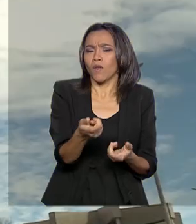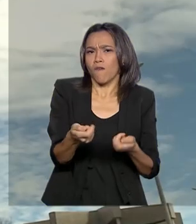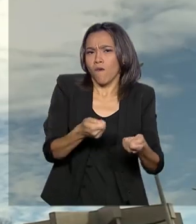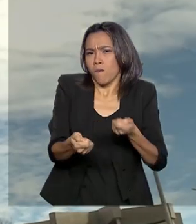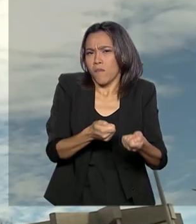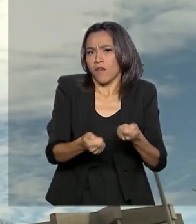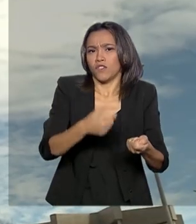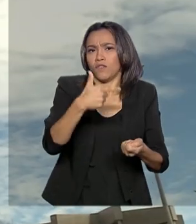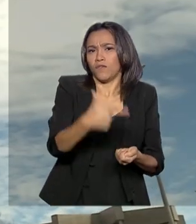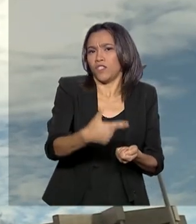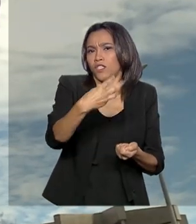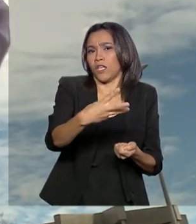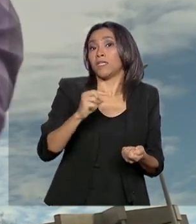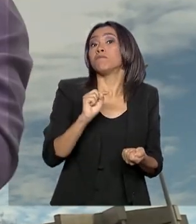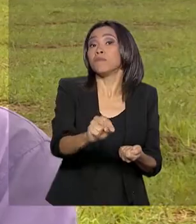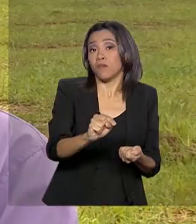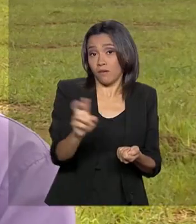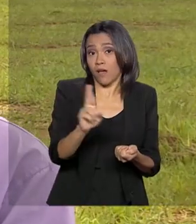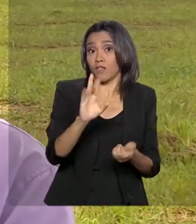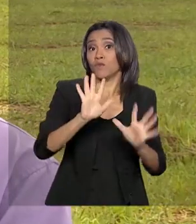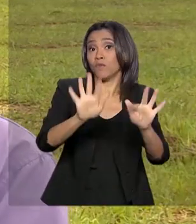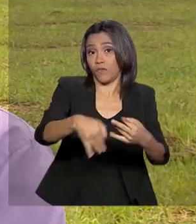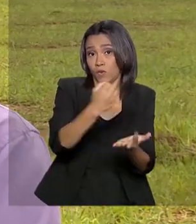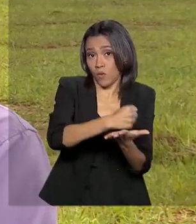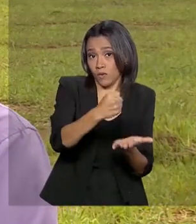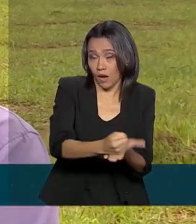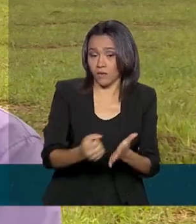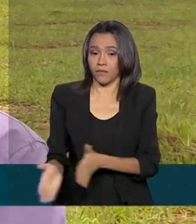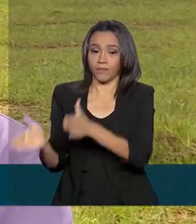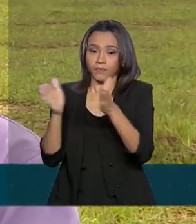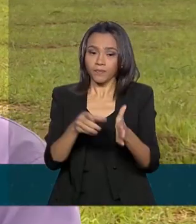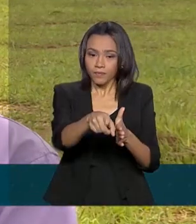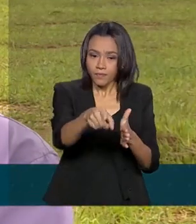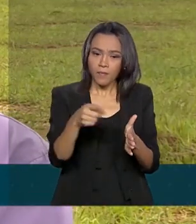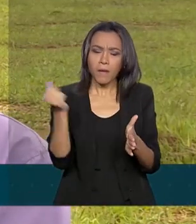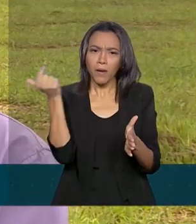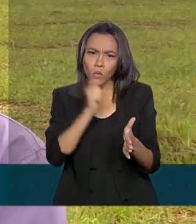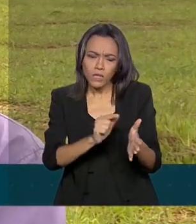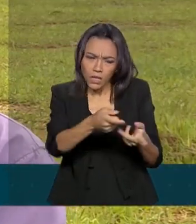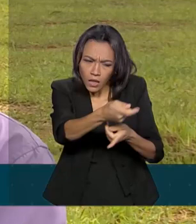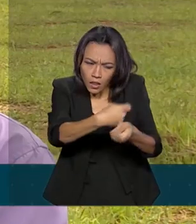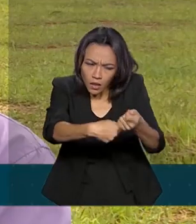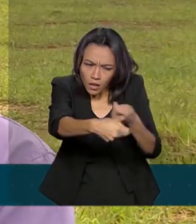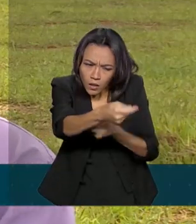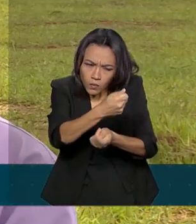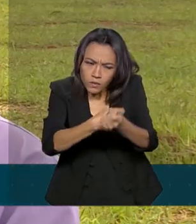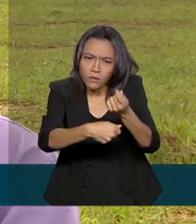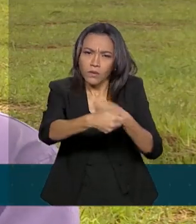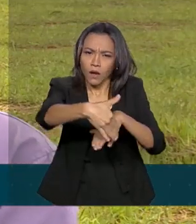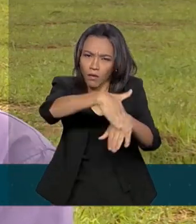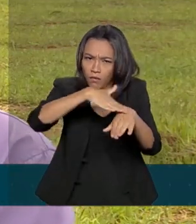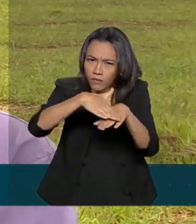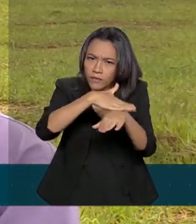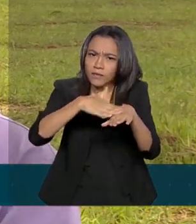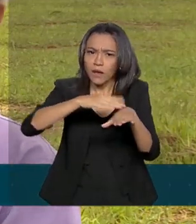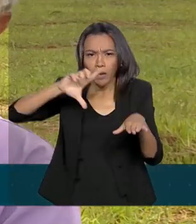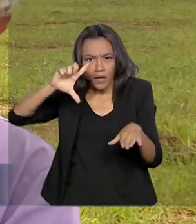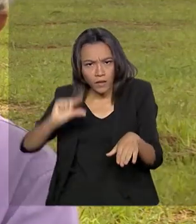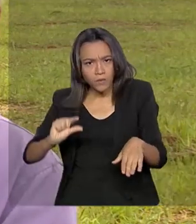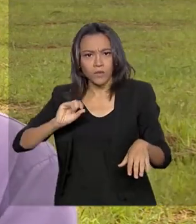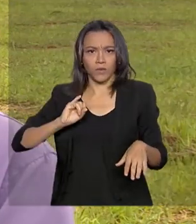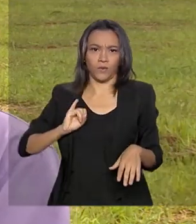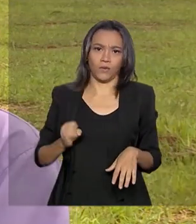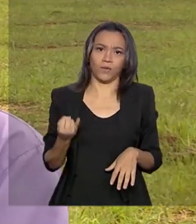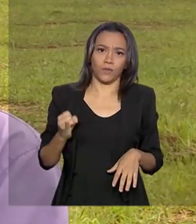no valor final do contrato. A facilidade de fazer a portabilidade com a possibilidade de redução de juros,